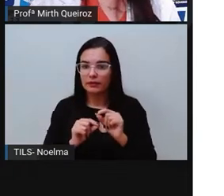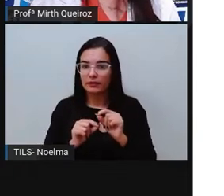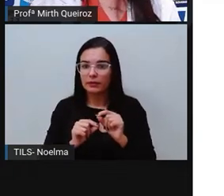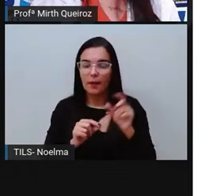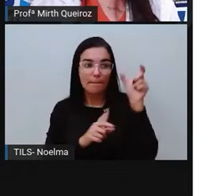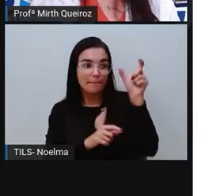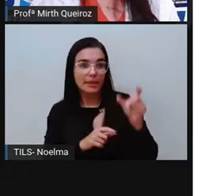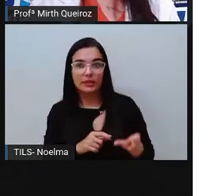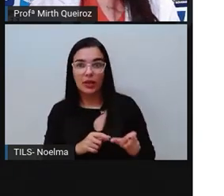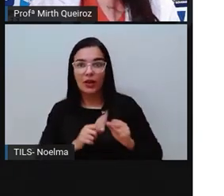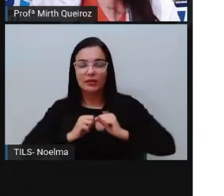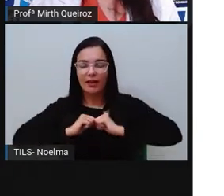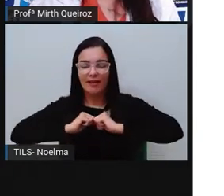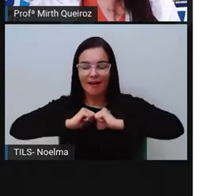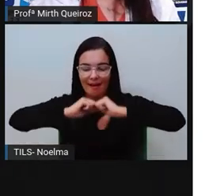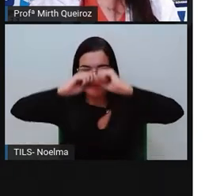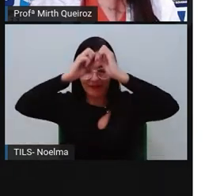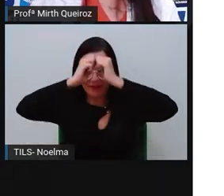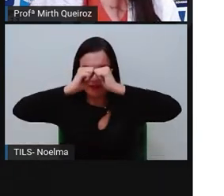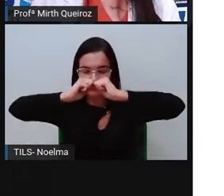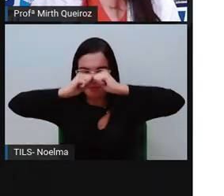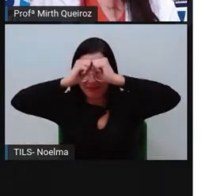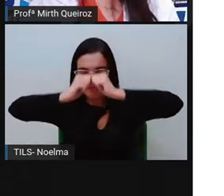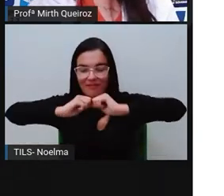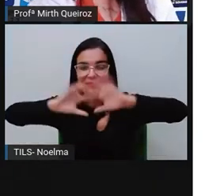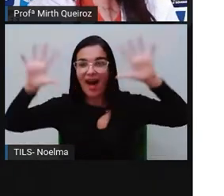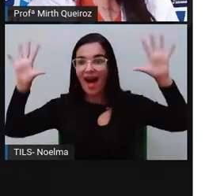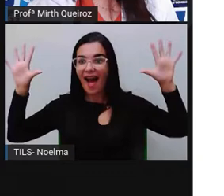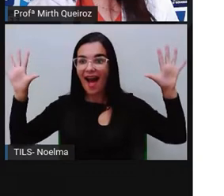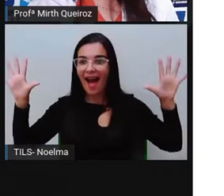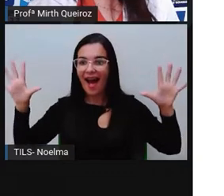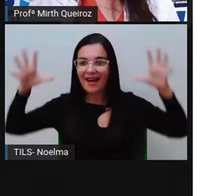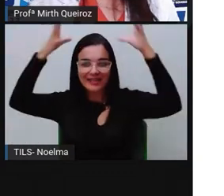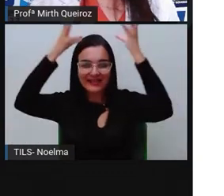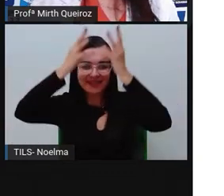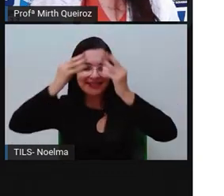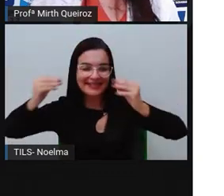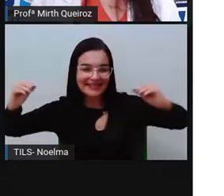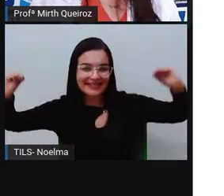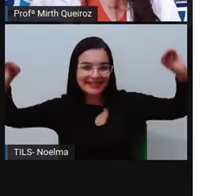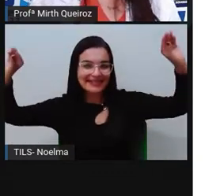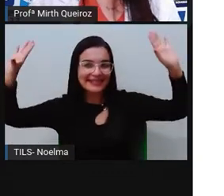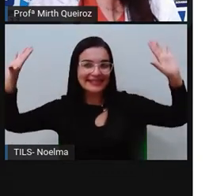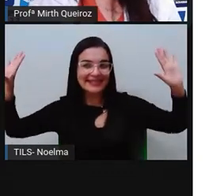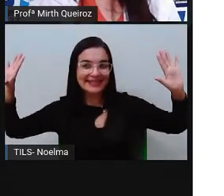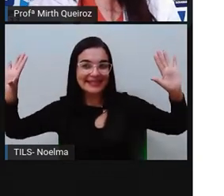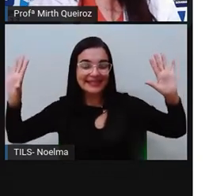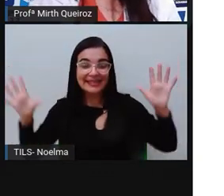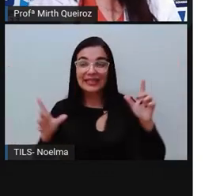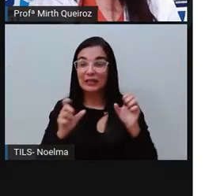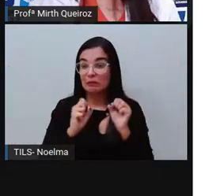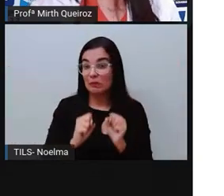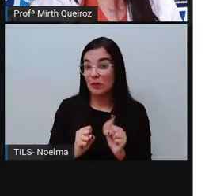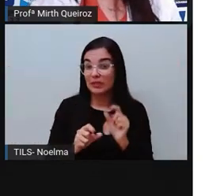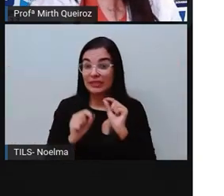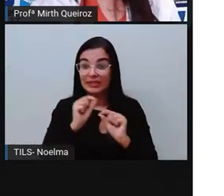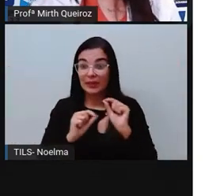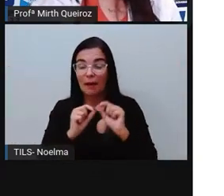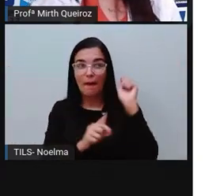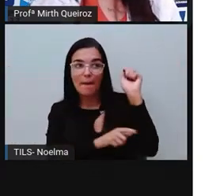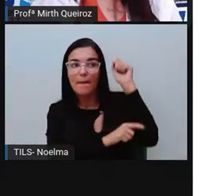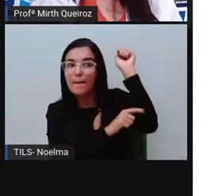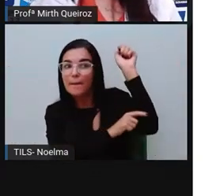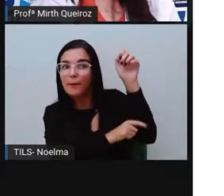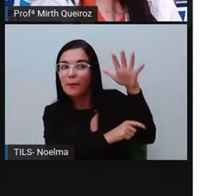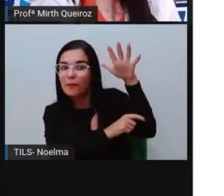Todo conto de fada vai ter aí um personagem fantasioso, que pode ser uma própria fada, né? O segundo de